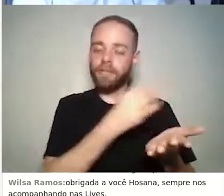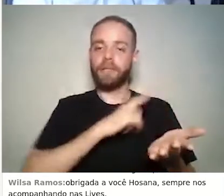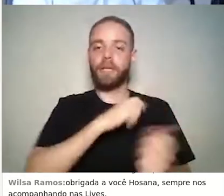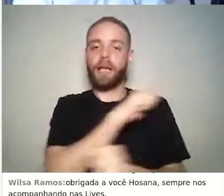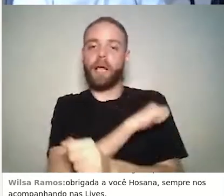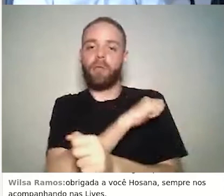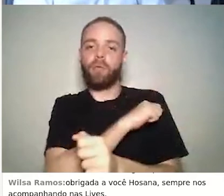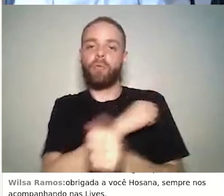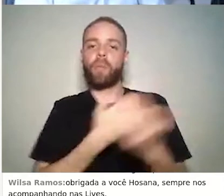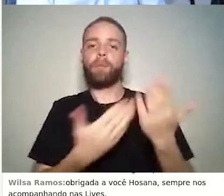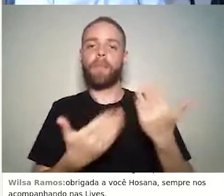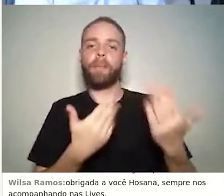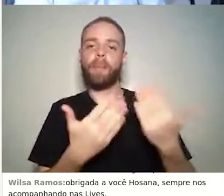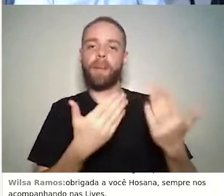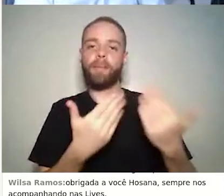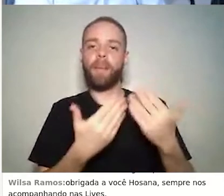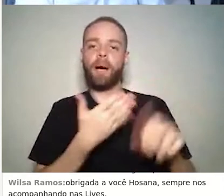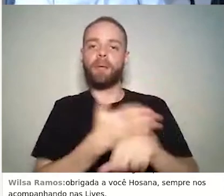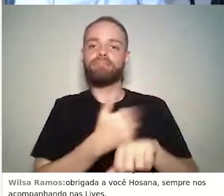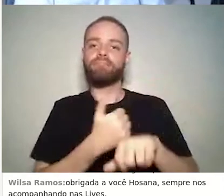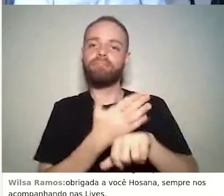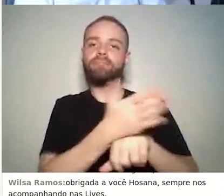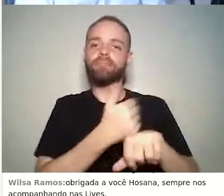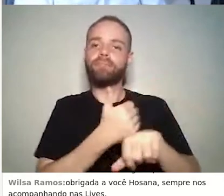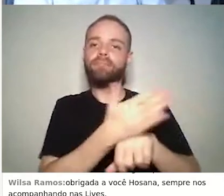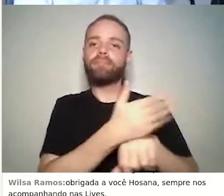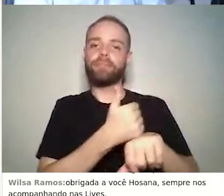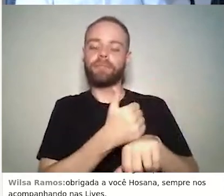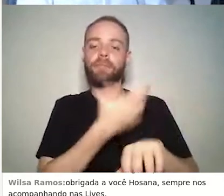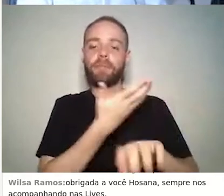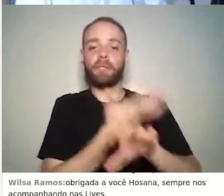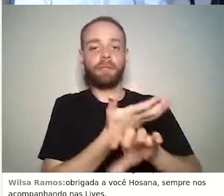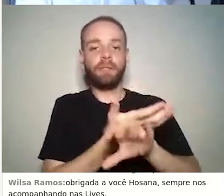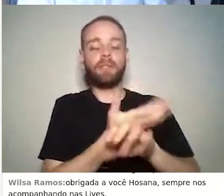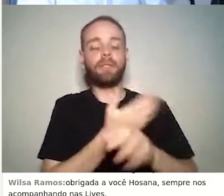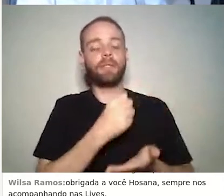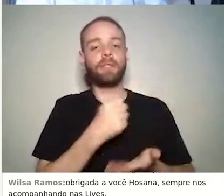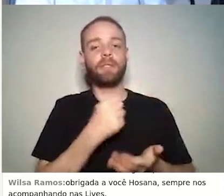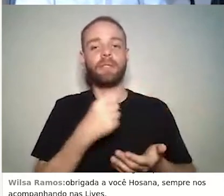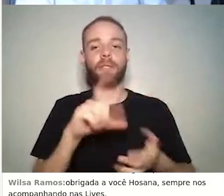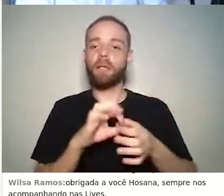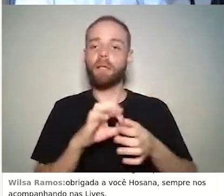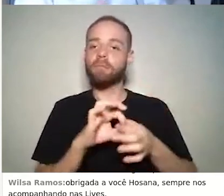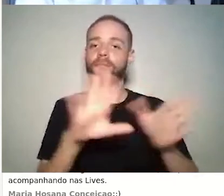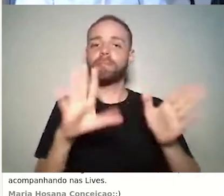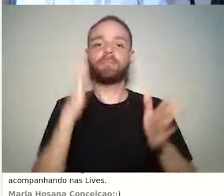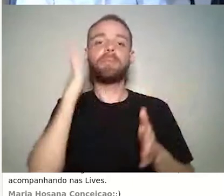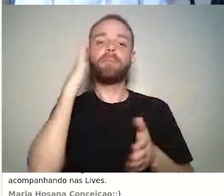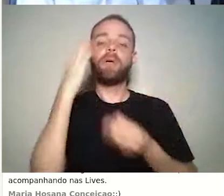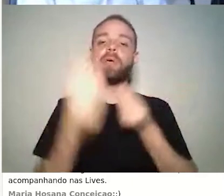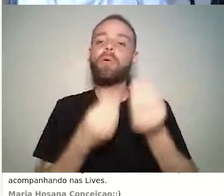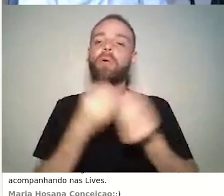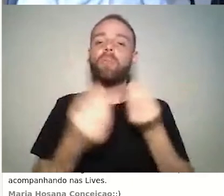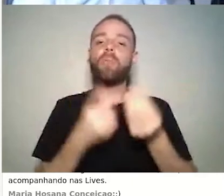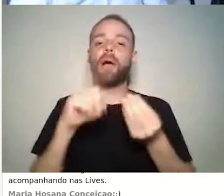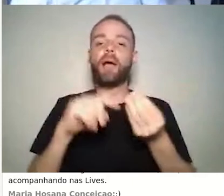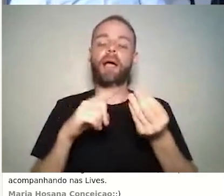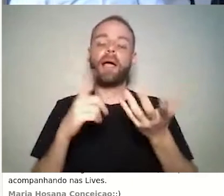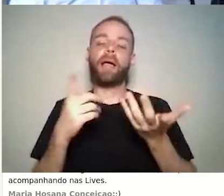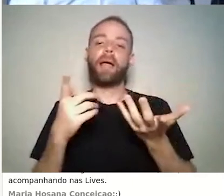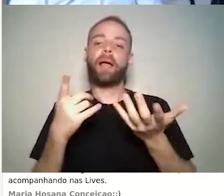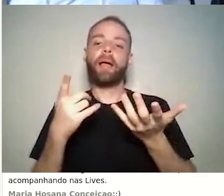uma disciplina que está sendo ofertada agora para entender como que é a dinâmica da disciplina e o que eu posso